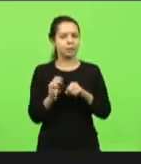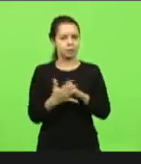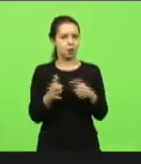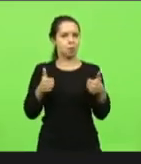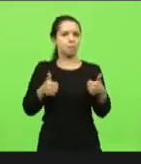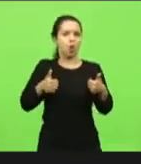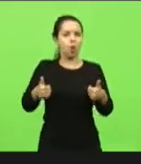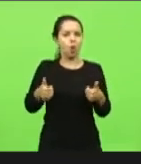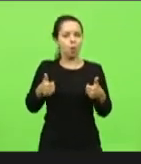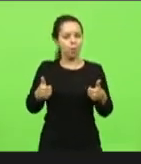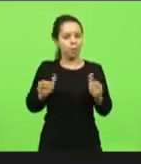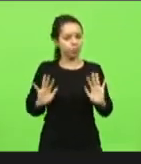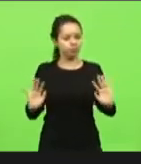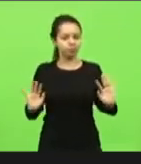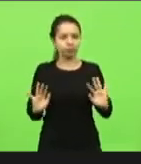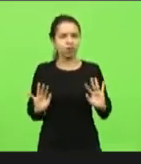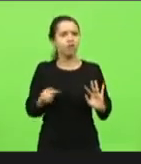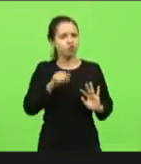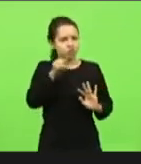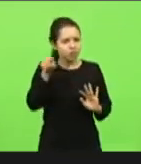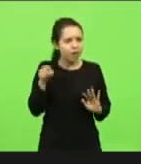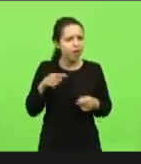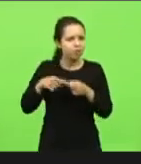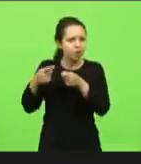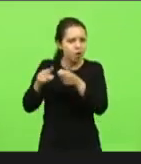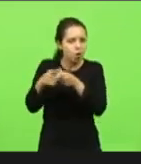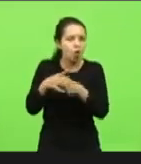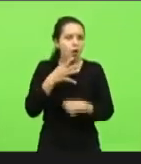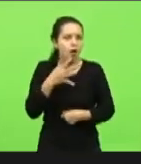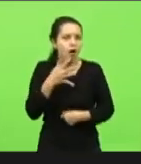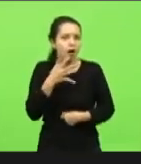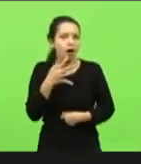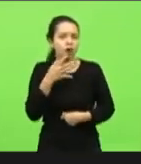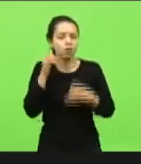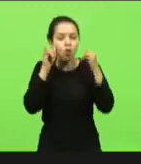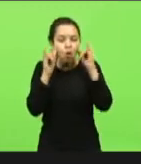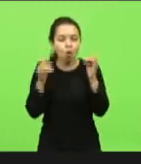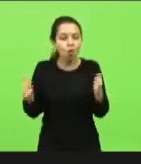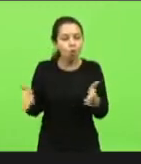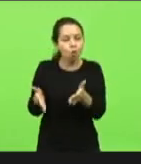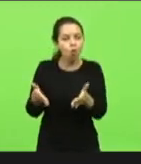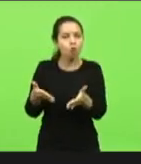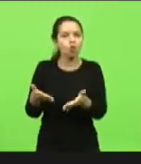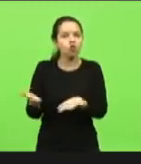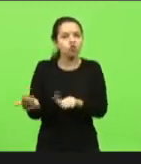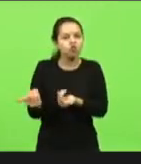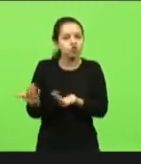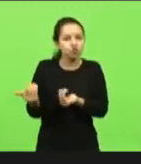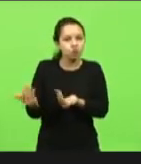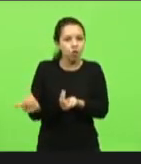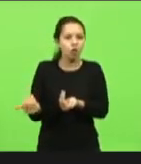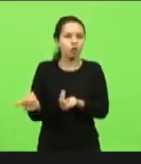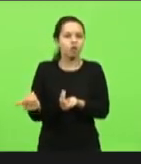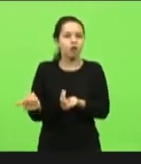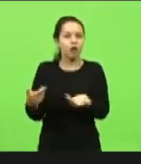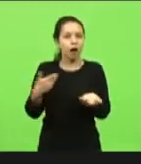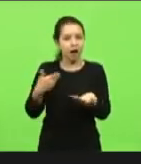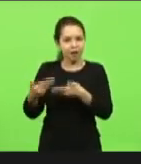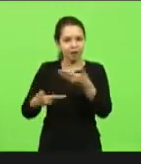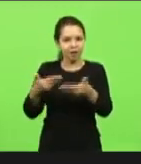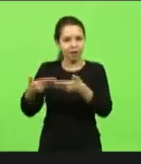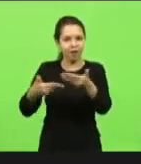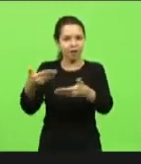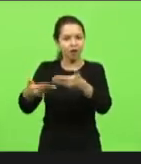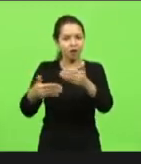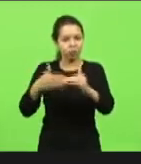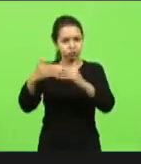pra quem é do interior sabe que eu tô falando o Torinho quando ele é novo ainda não desceu os baguinhos agora tá descendo o baguinho de muito prefeito aí